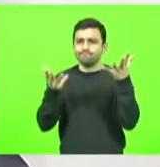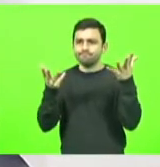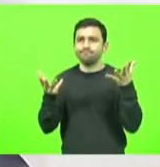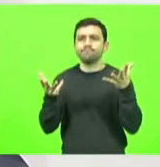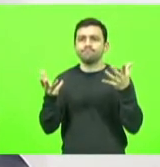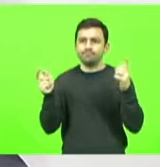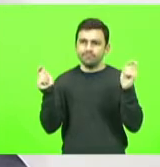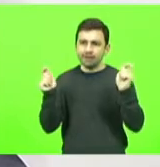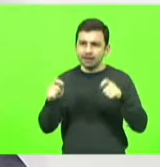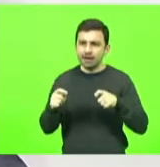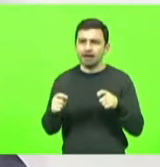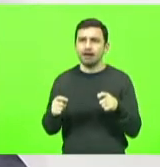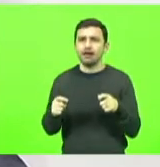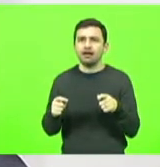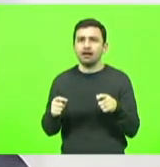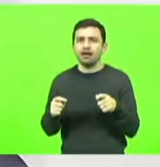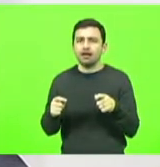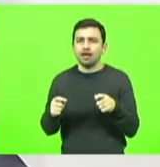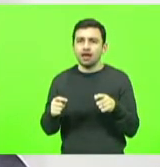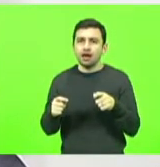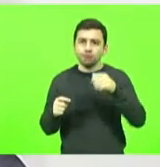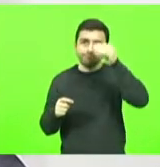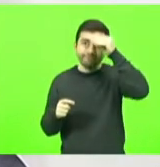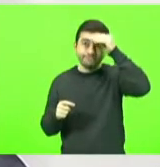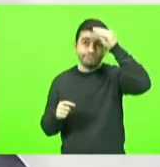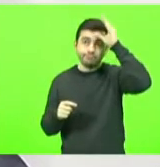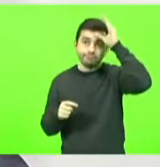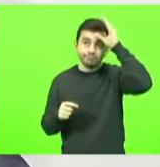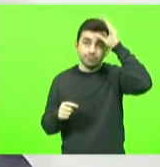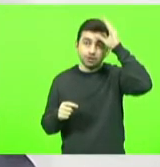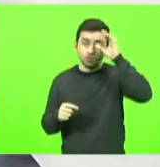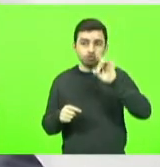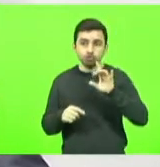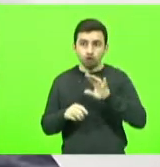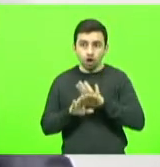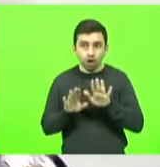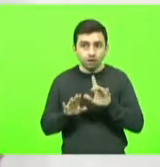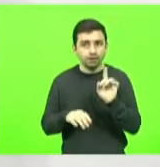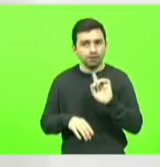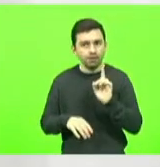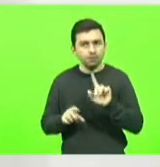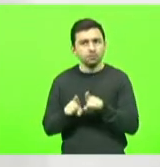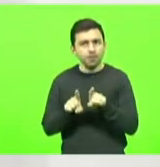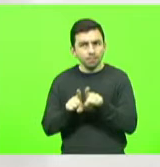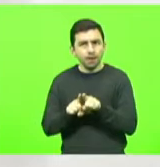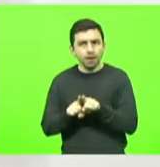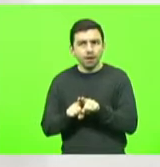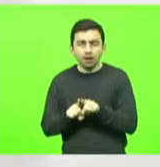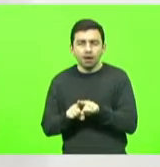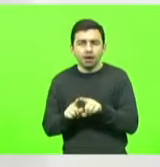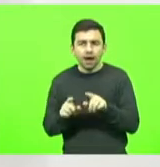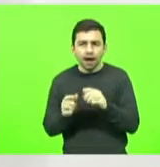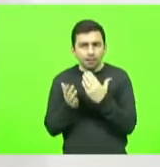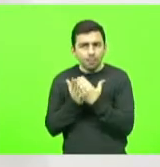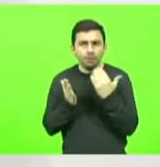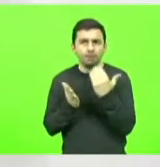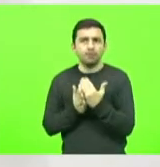não só ao nível de conhecimento, mas também a perspectiva de